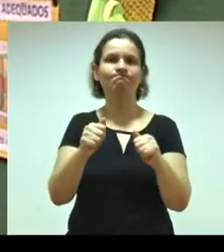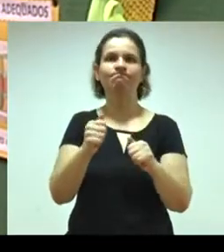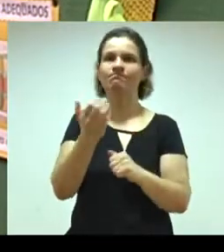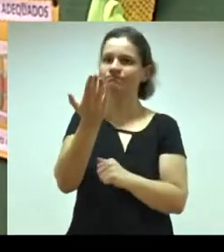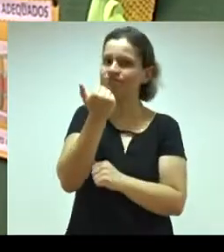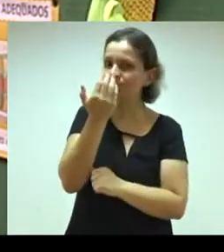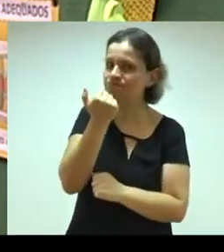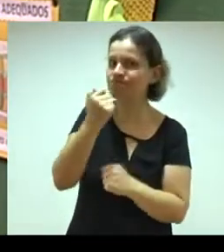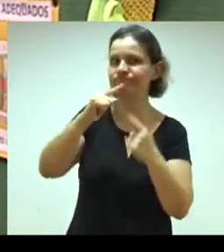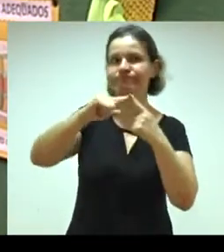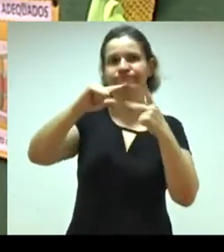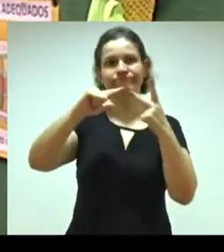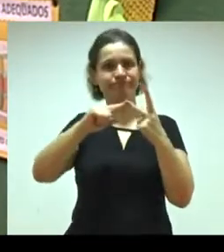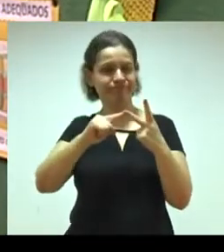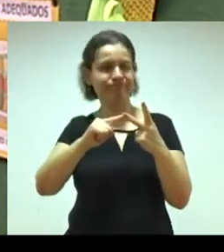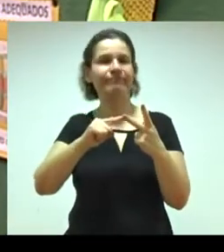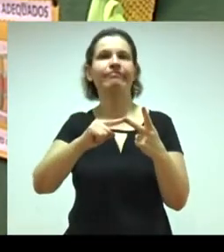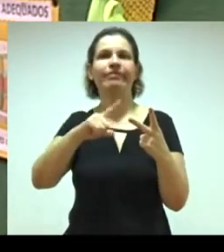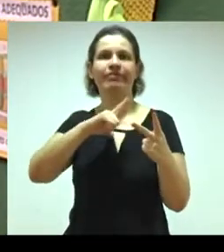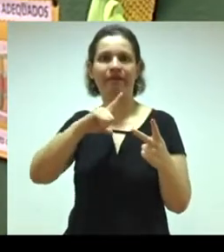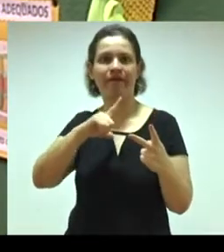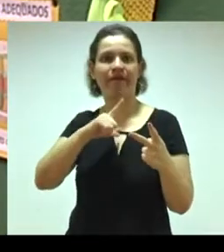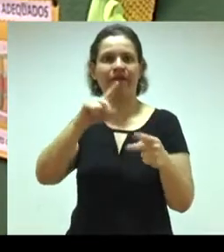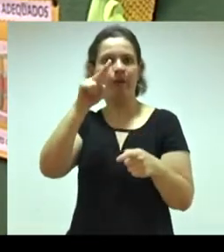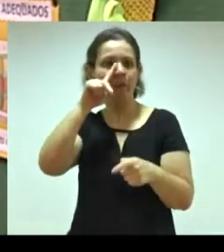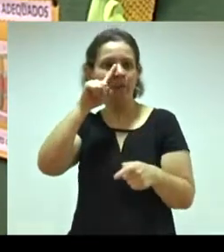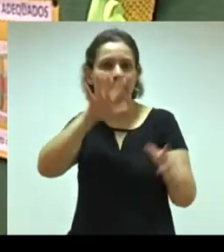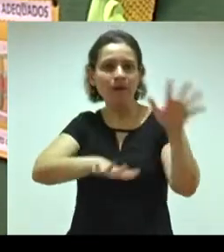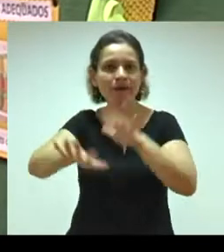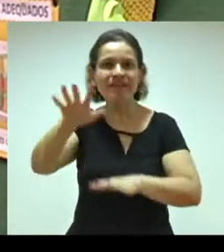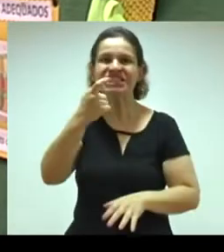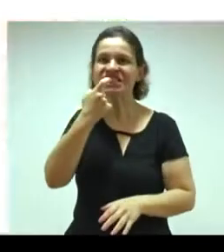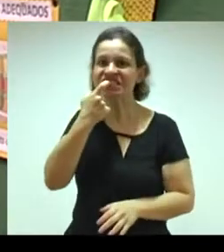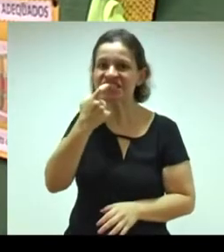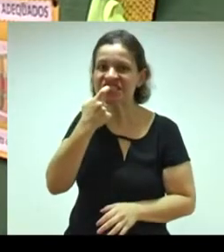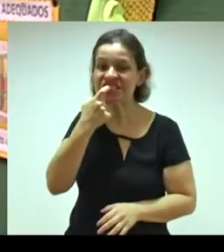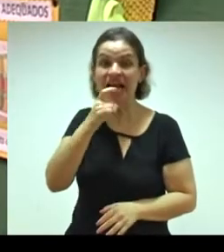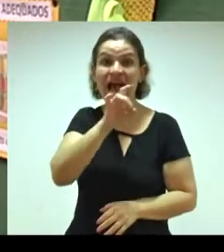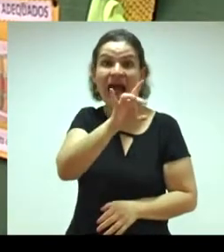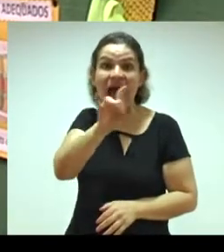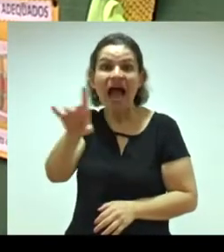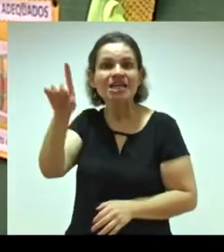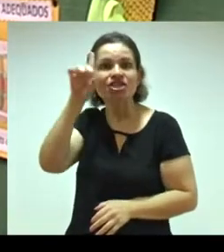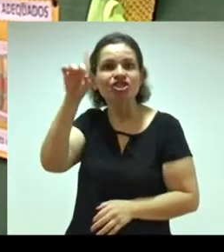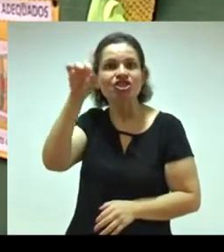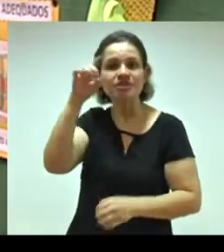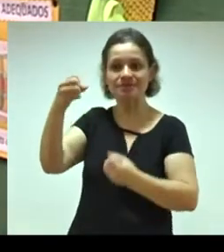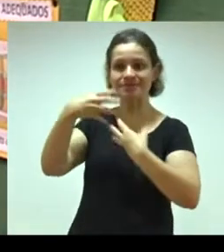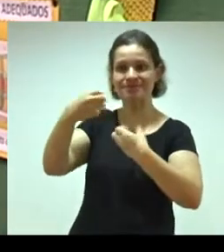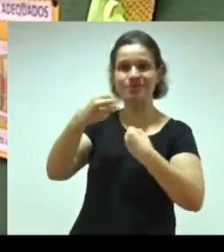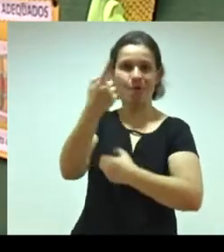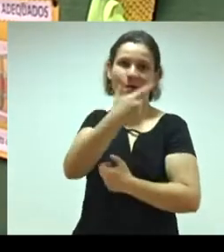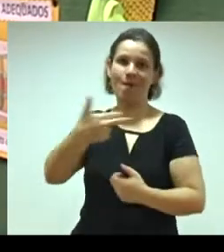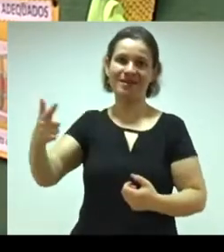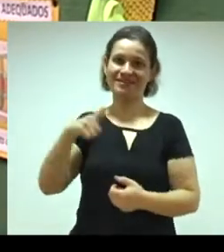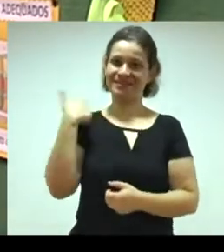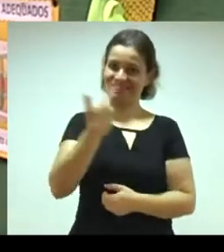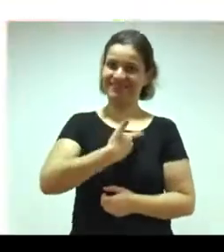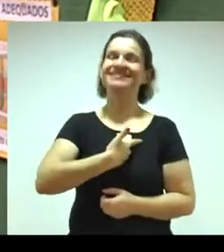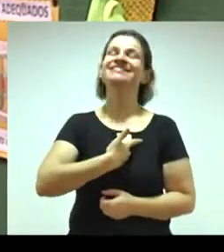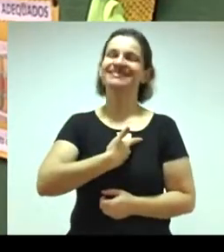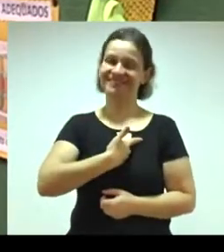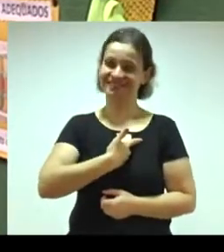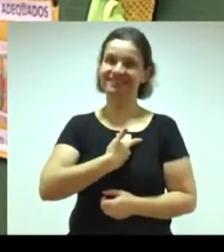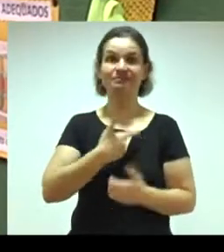nutrição, com os cuidados com os dentes. Cada dia eles ensinam uma coisa para a gente